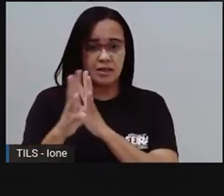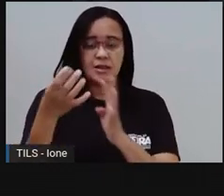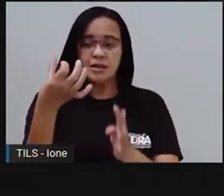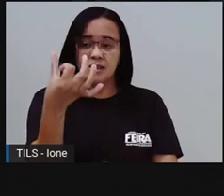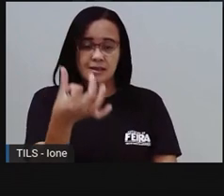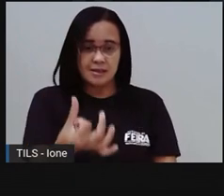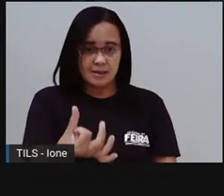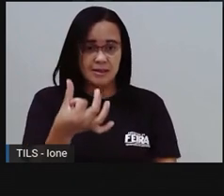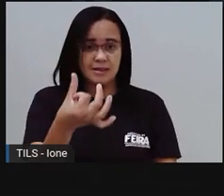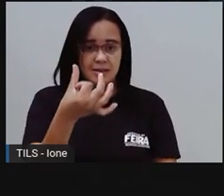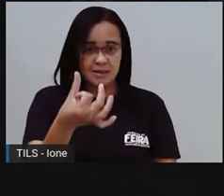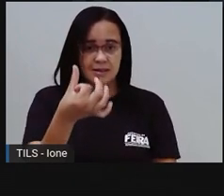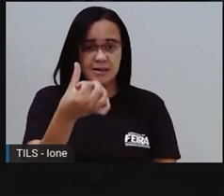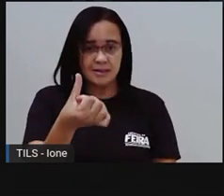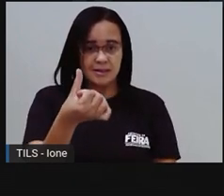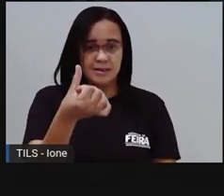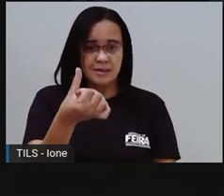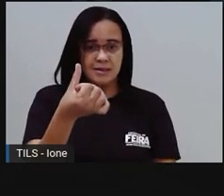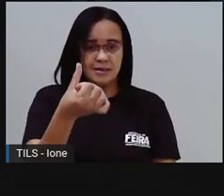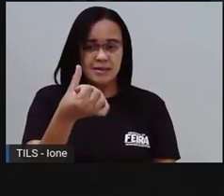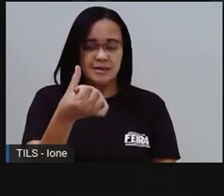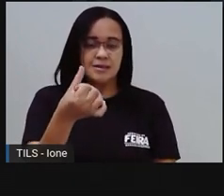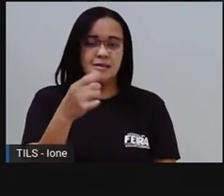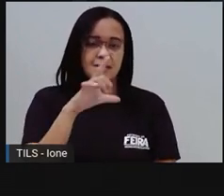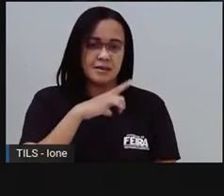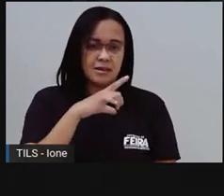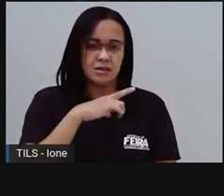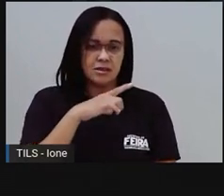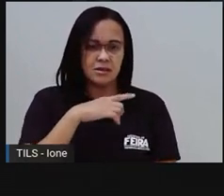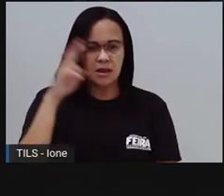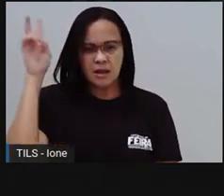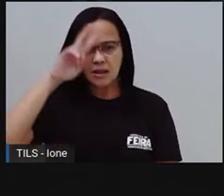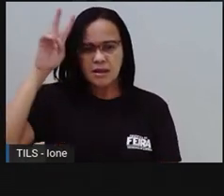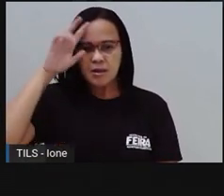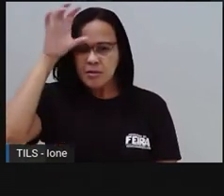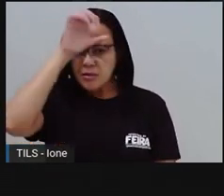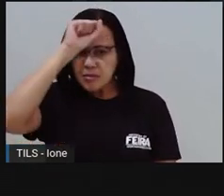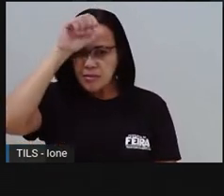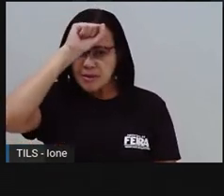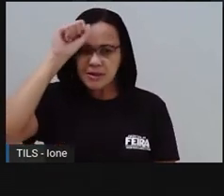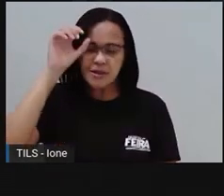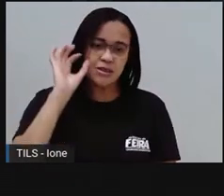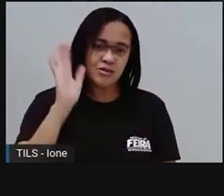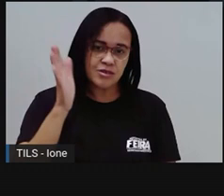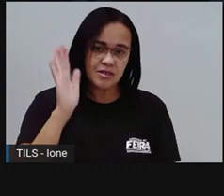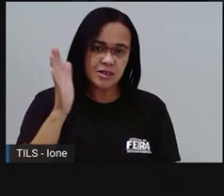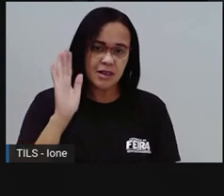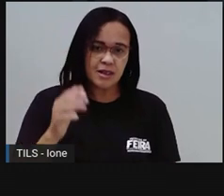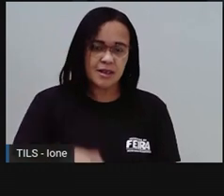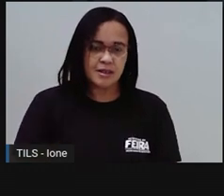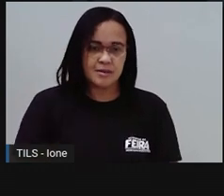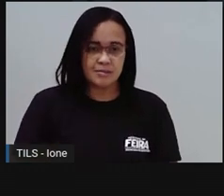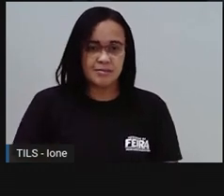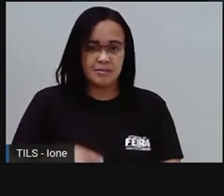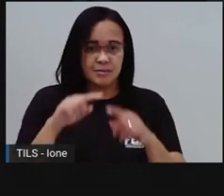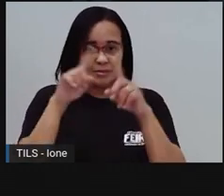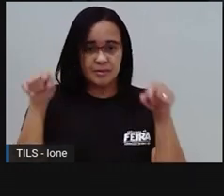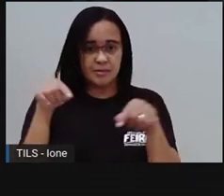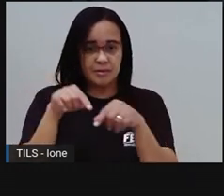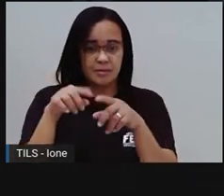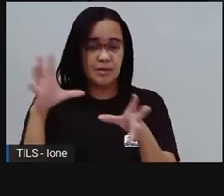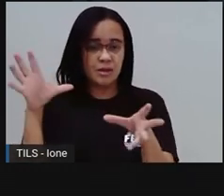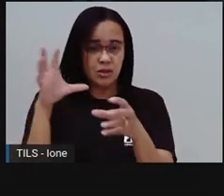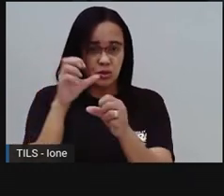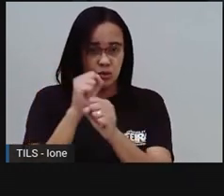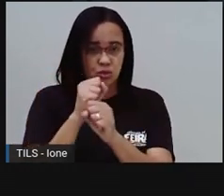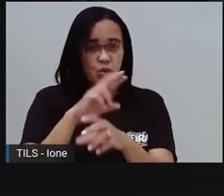fazer o quê? Olha, o que foi que a gente aprendeu? O que a gente aprendeu, ó? A quantidade que tá aqui. Eu